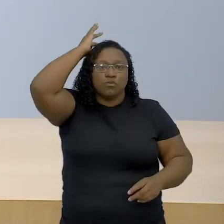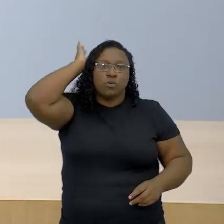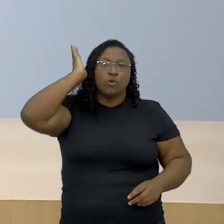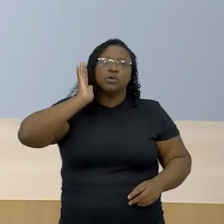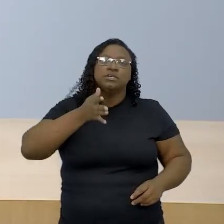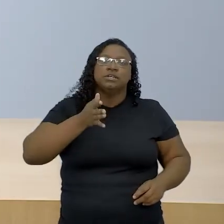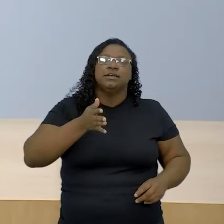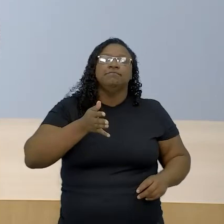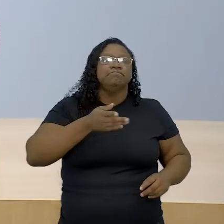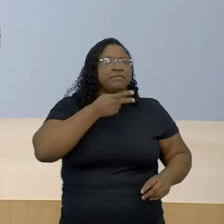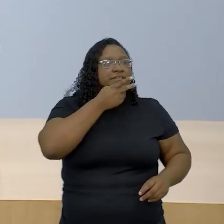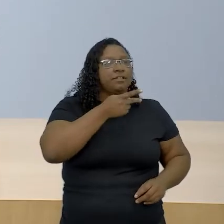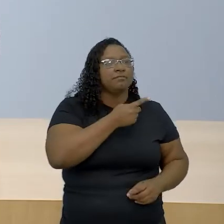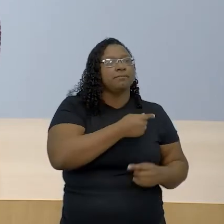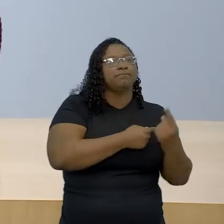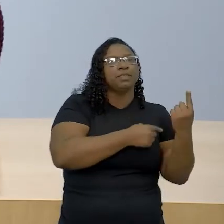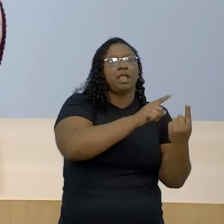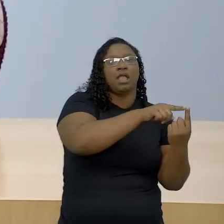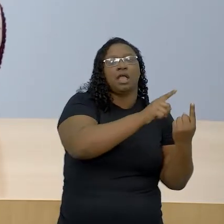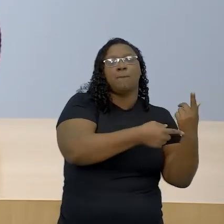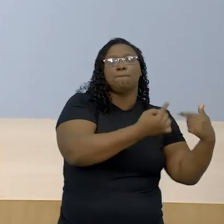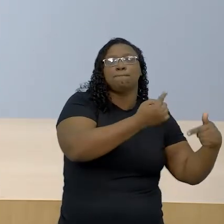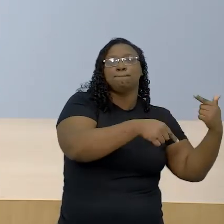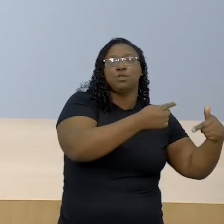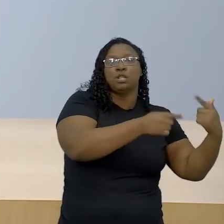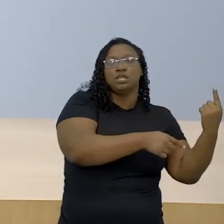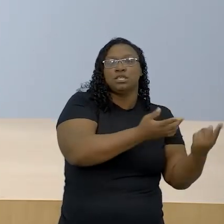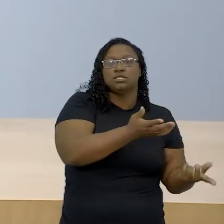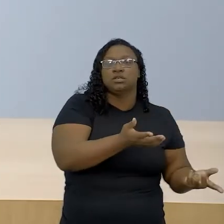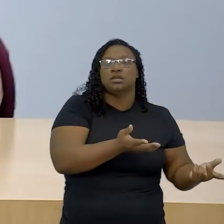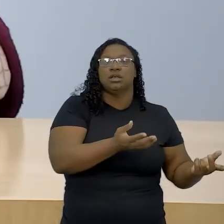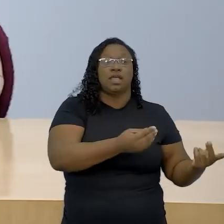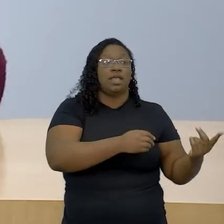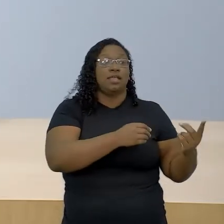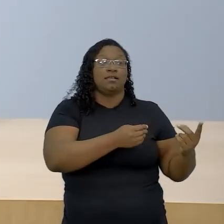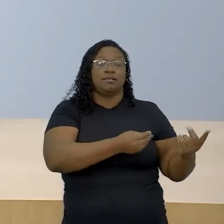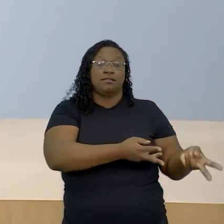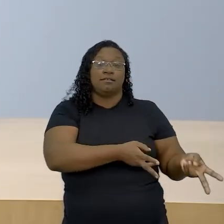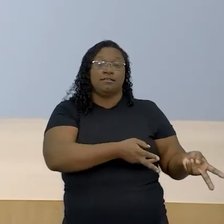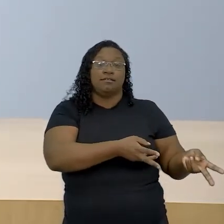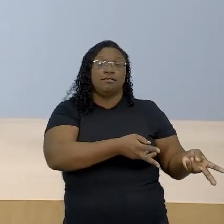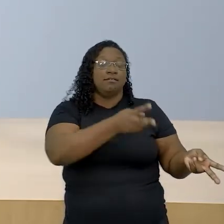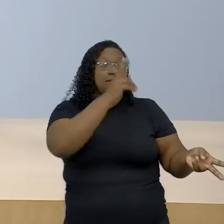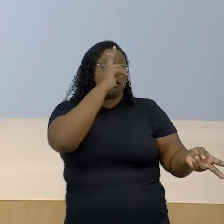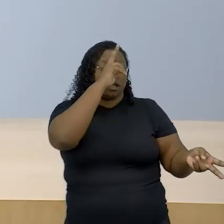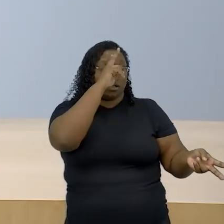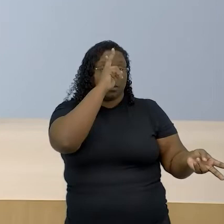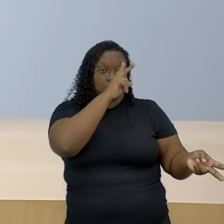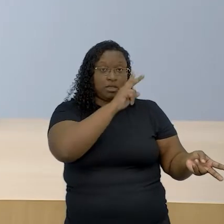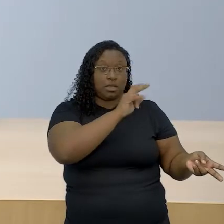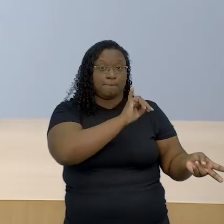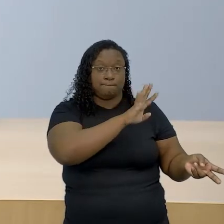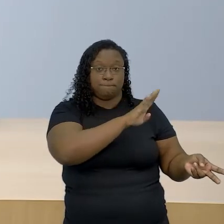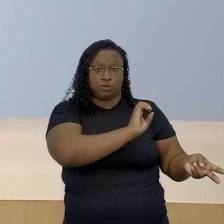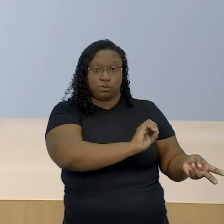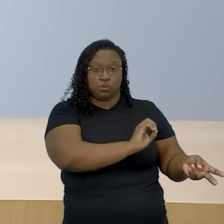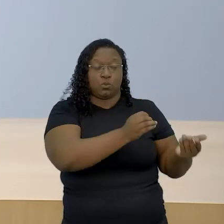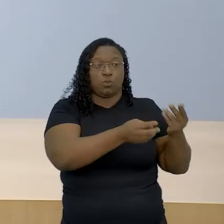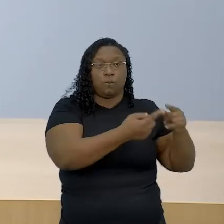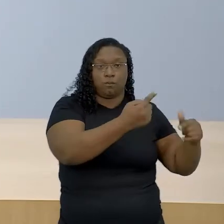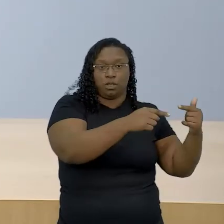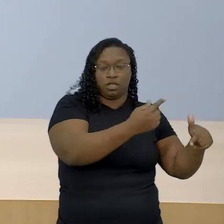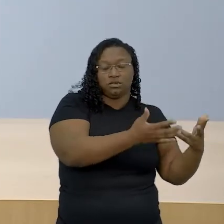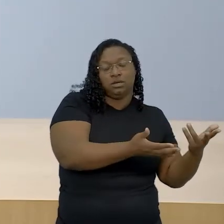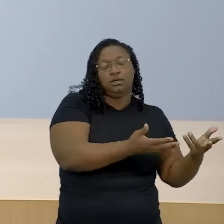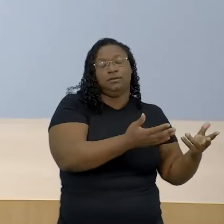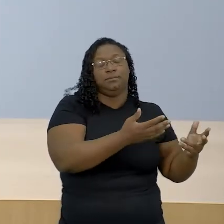biopolítica, política que se refere à vida, né, vamos lembrar o bios, radical grego vida,